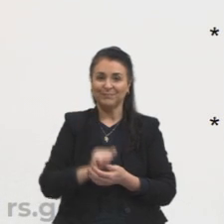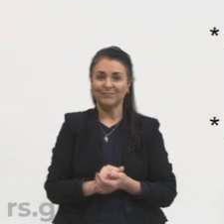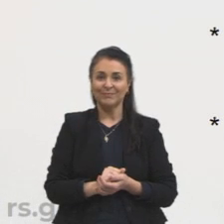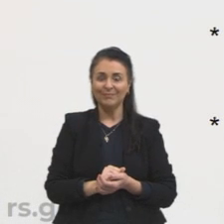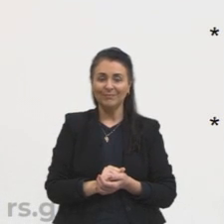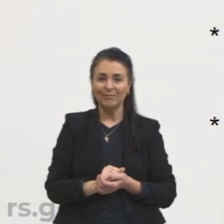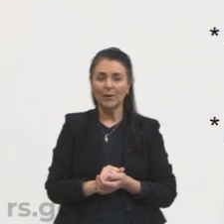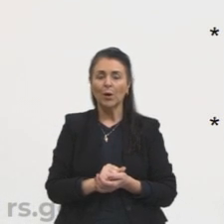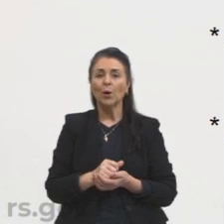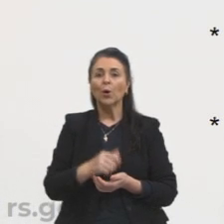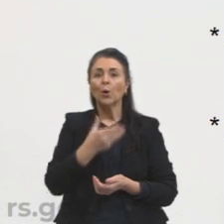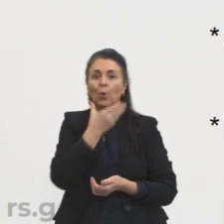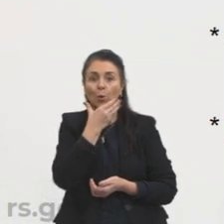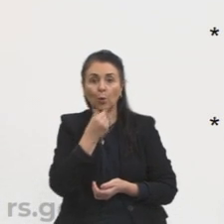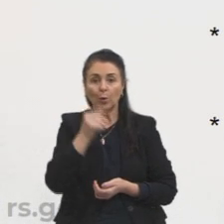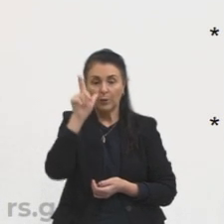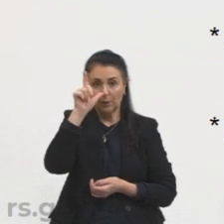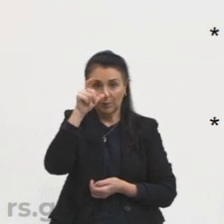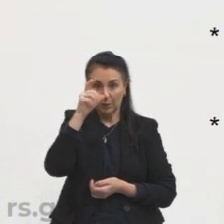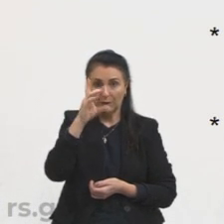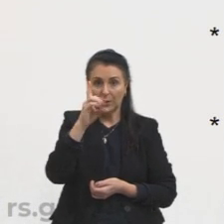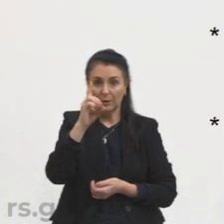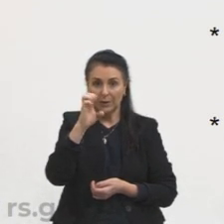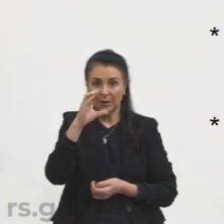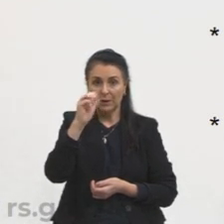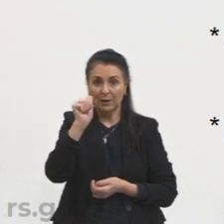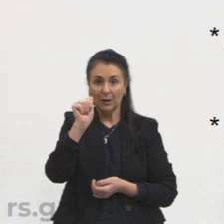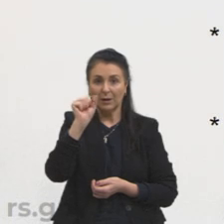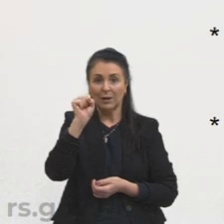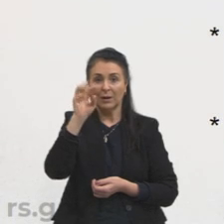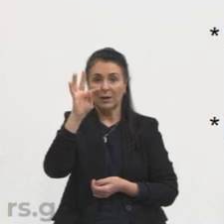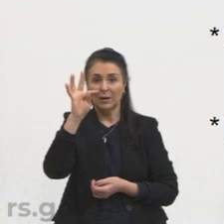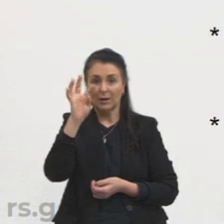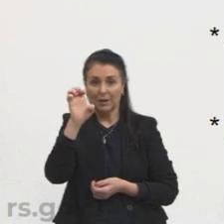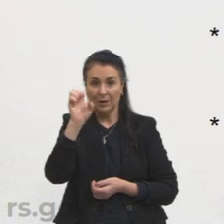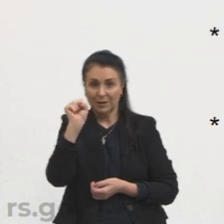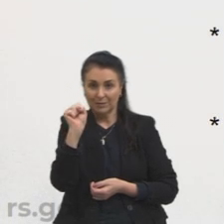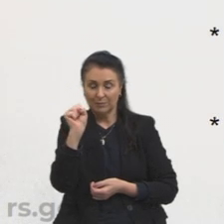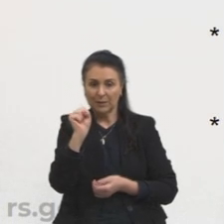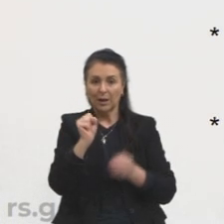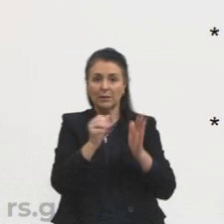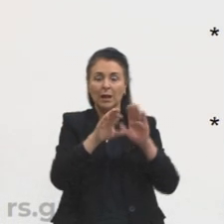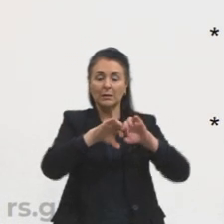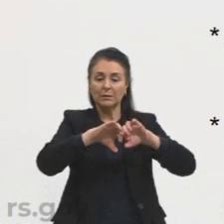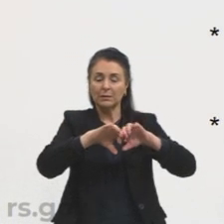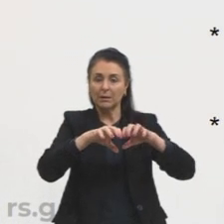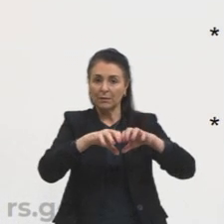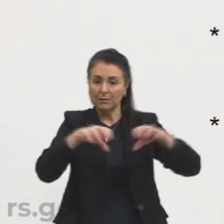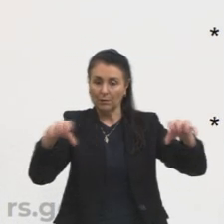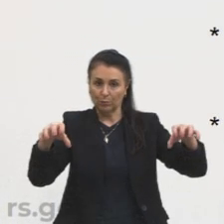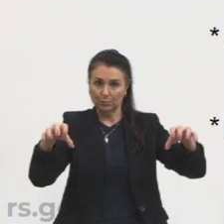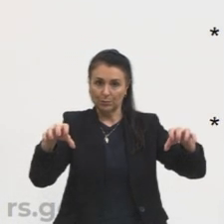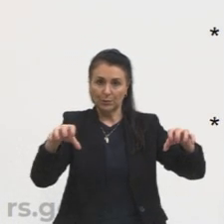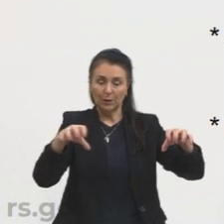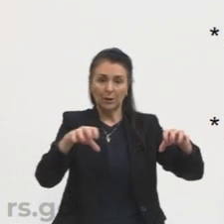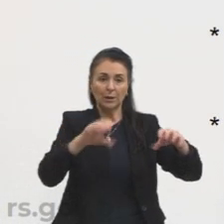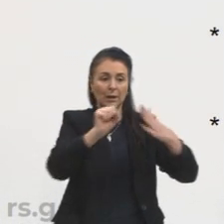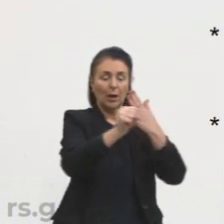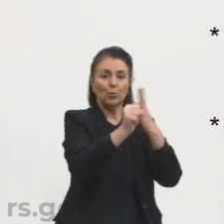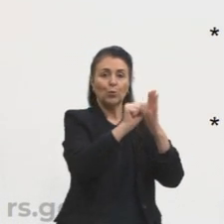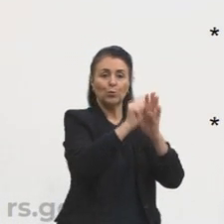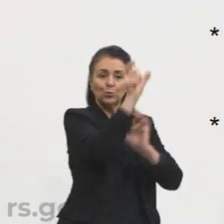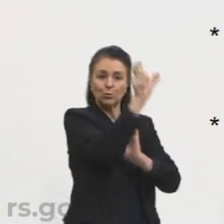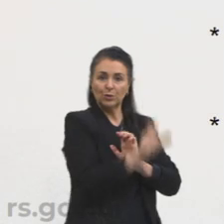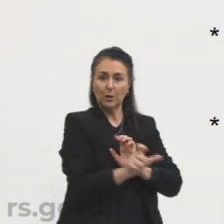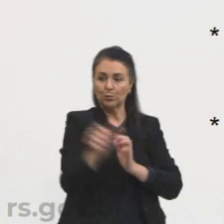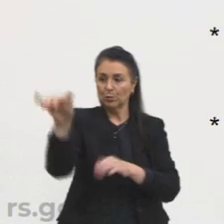O Descartes traz uma série de problemas. Essa separação sujeito-bejeto. O eu pensante. Eu sei